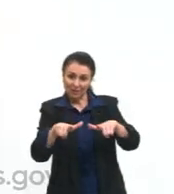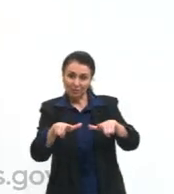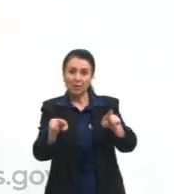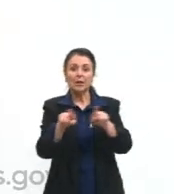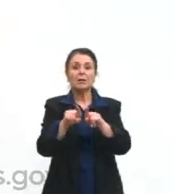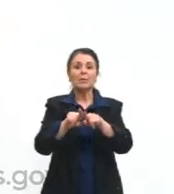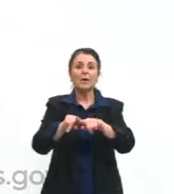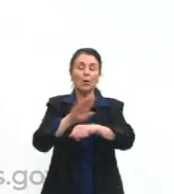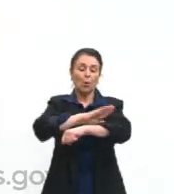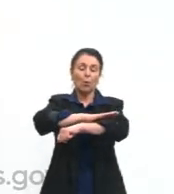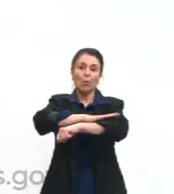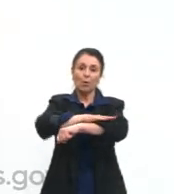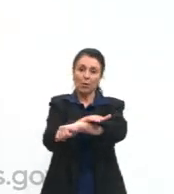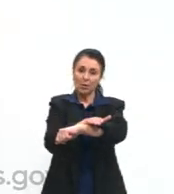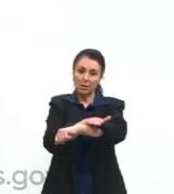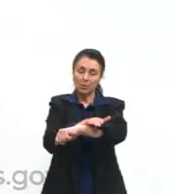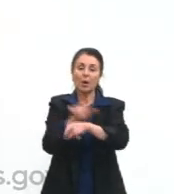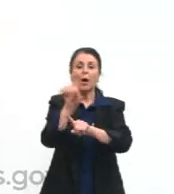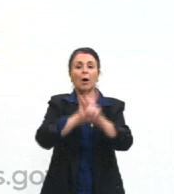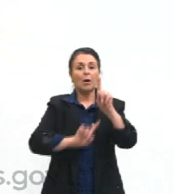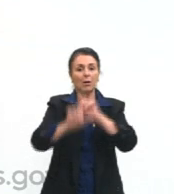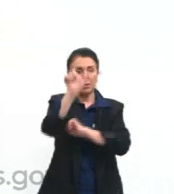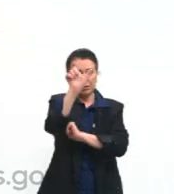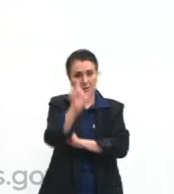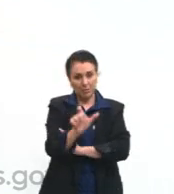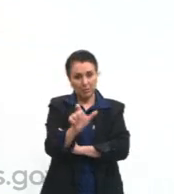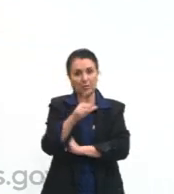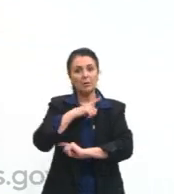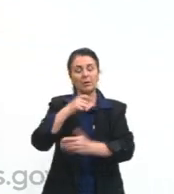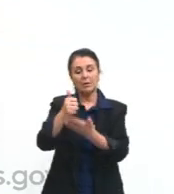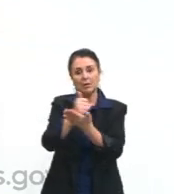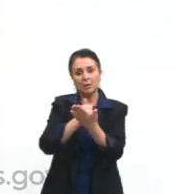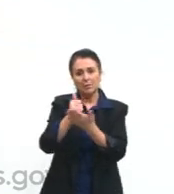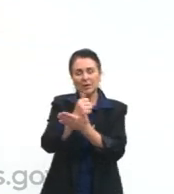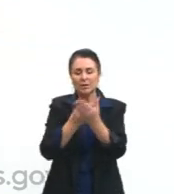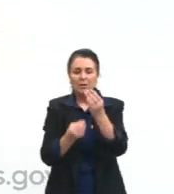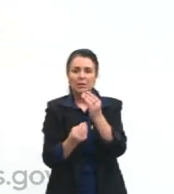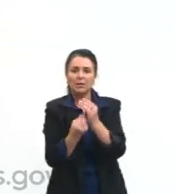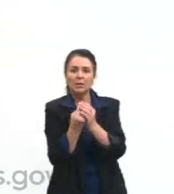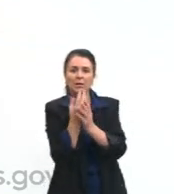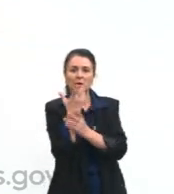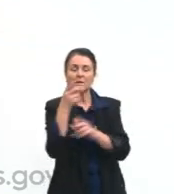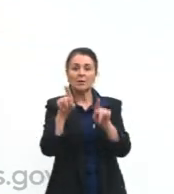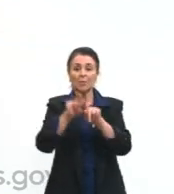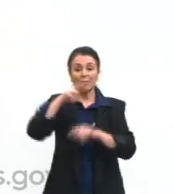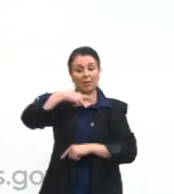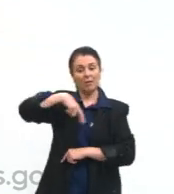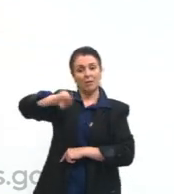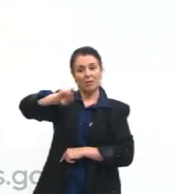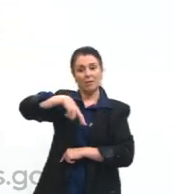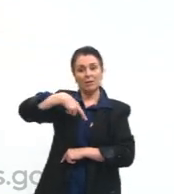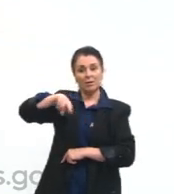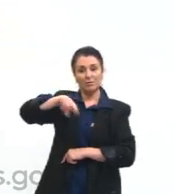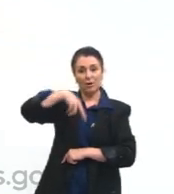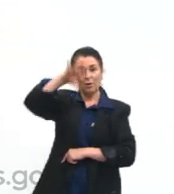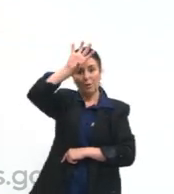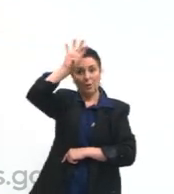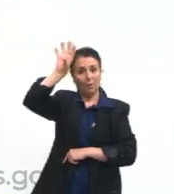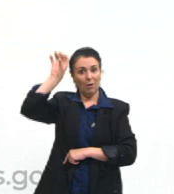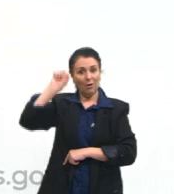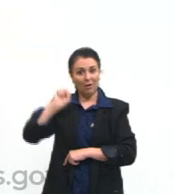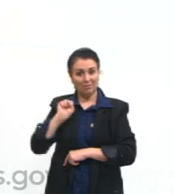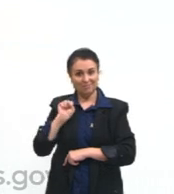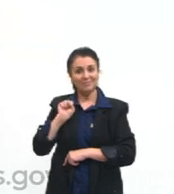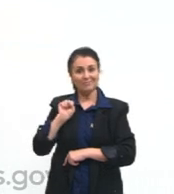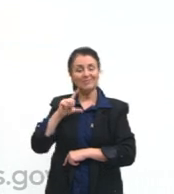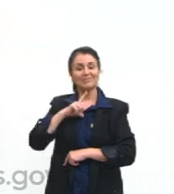racismo, algumas palavras que vão ser baseadas ali na origem, na religiosidade africana, e como elas